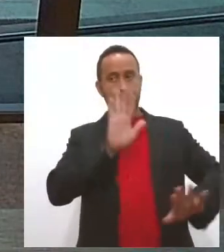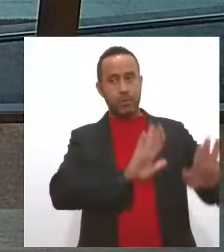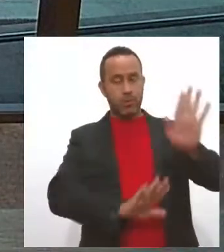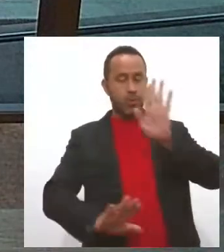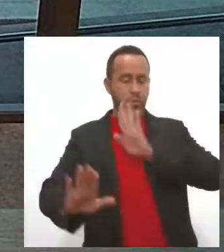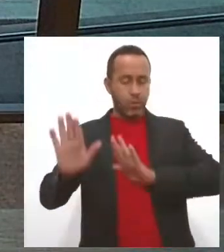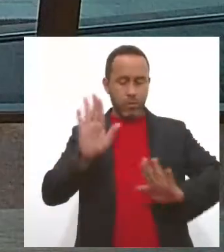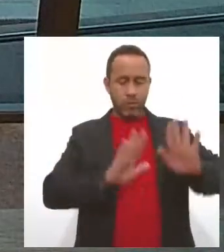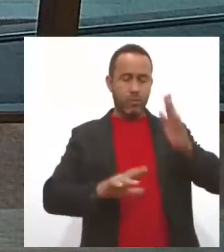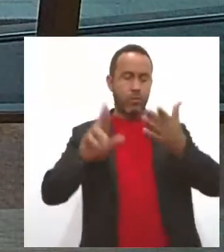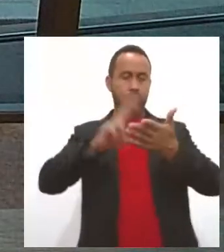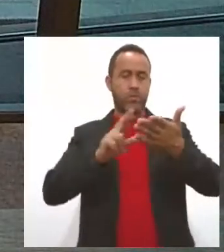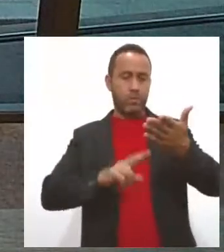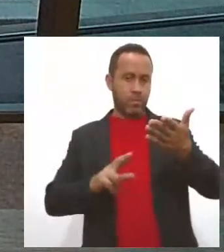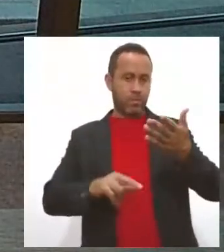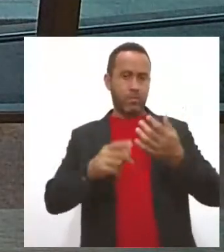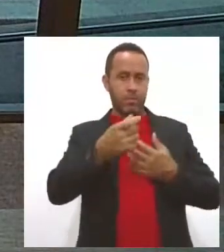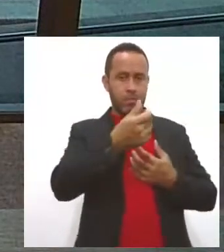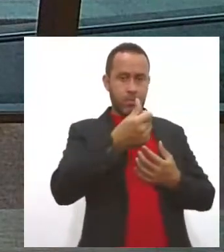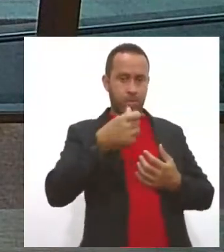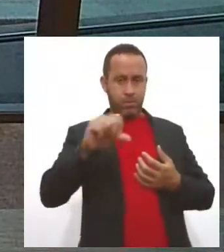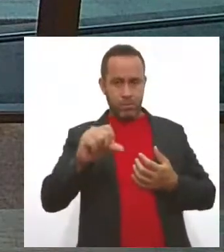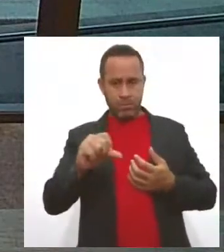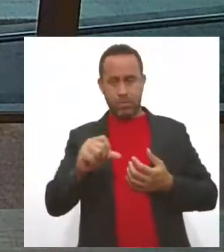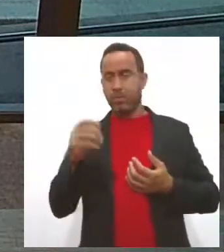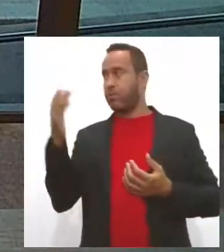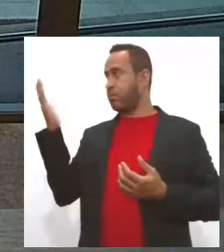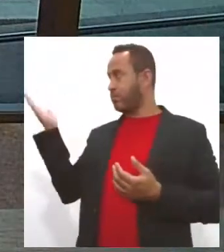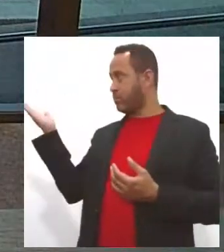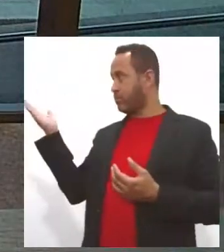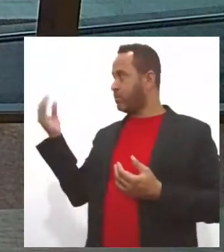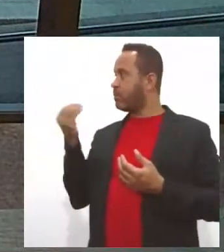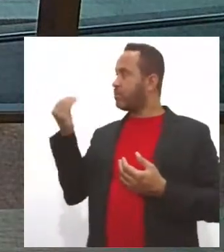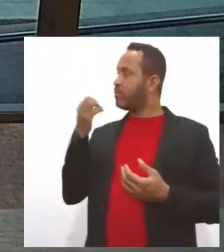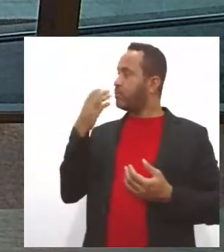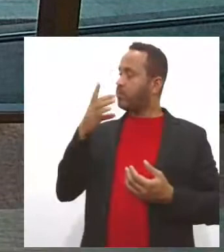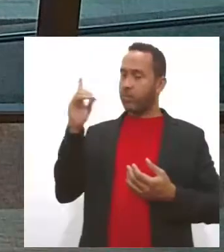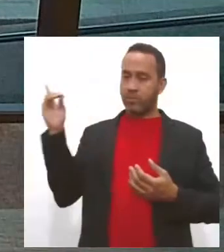Covid-19, quem atualiza para a gente agora é a Arícia Menezes. Bom dia, Arícia.